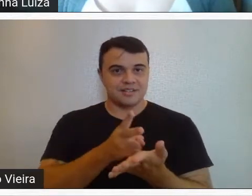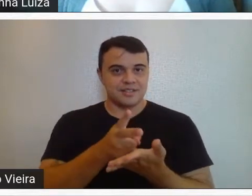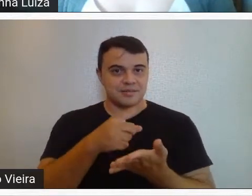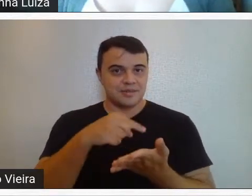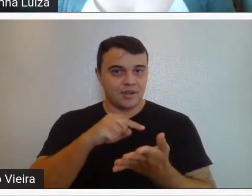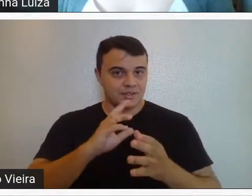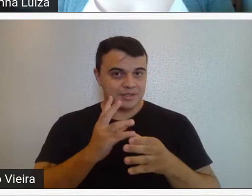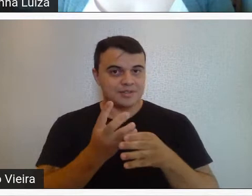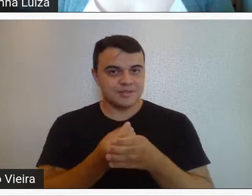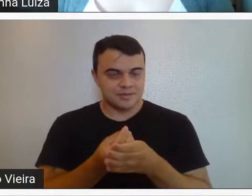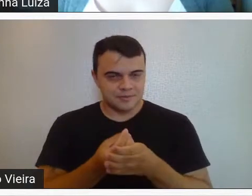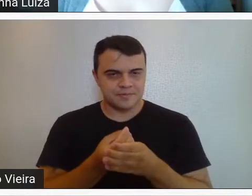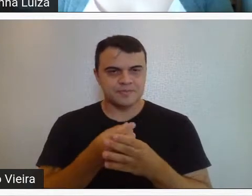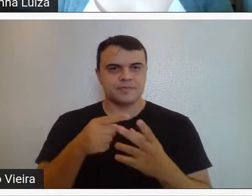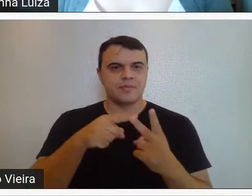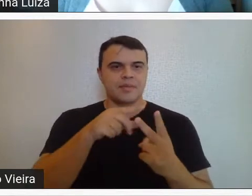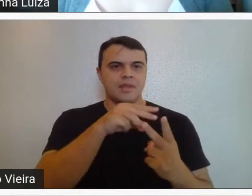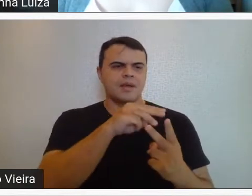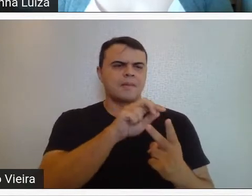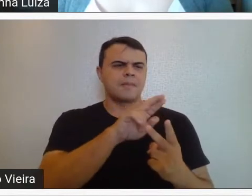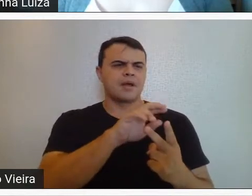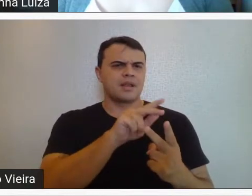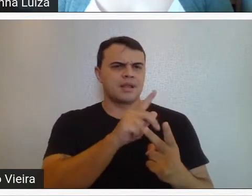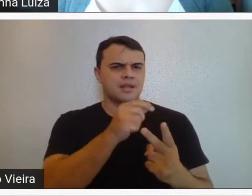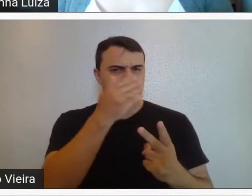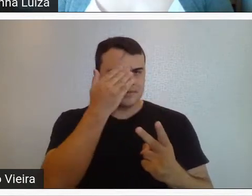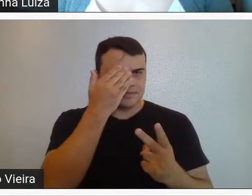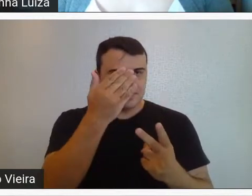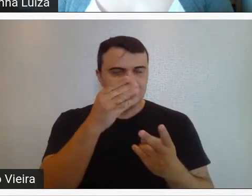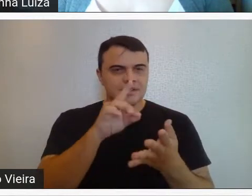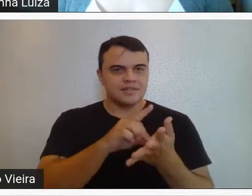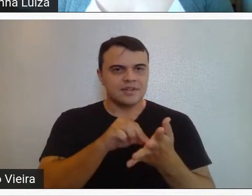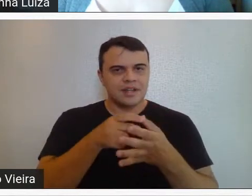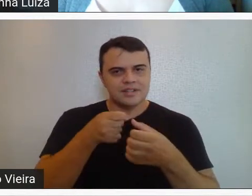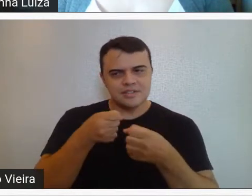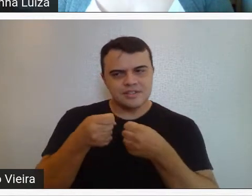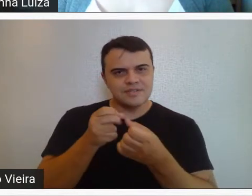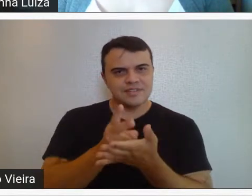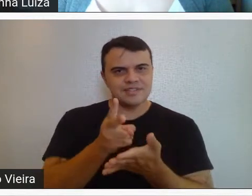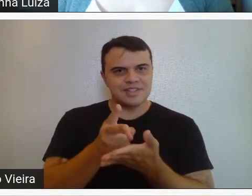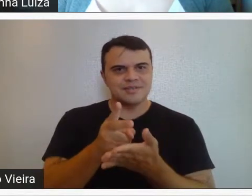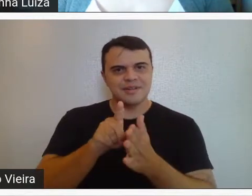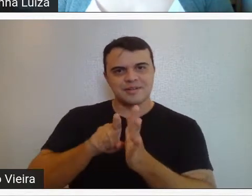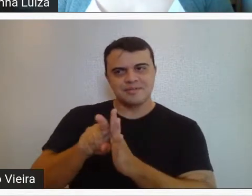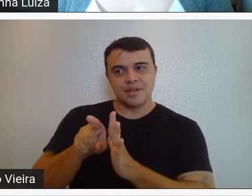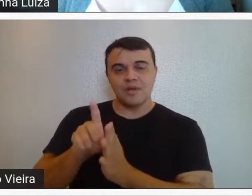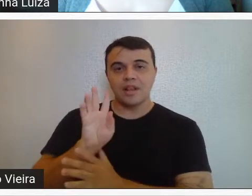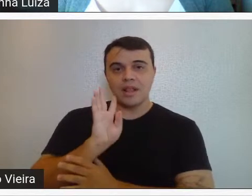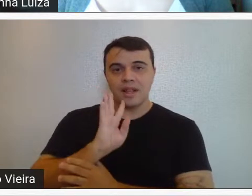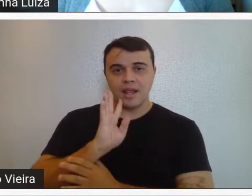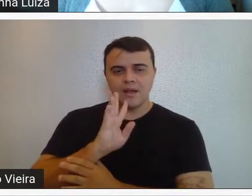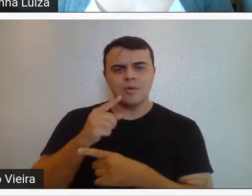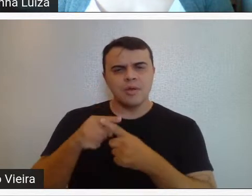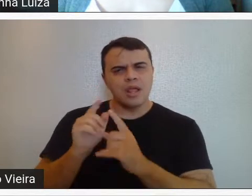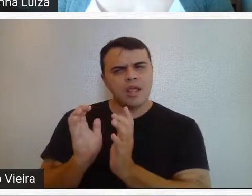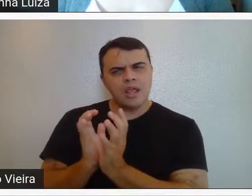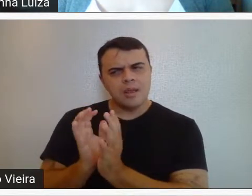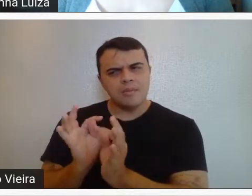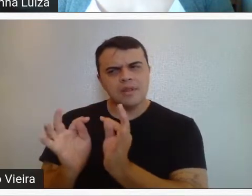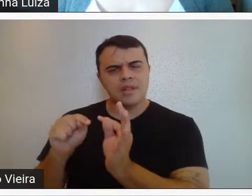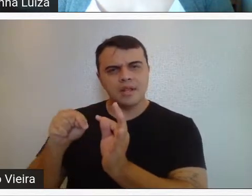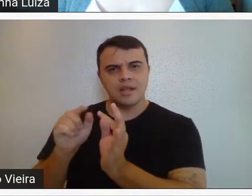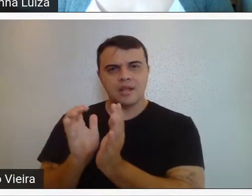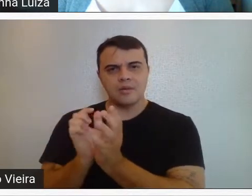inclusão. Marinha, mediadora, fantástica, lógico, como sempre, trazendo perguntas bacanas. A equipe toda técnica,